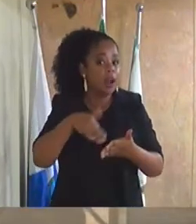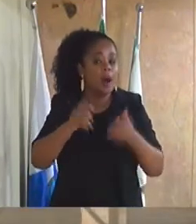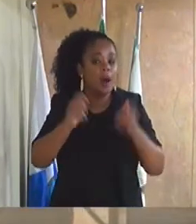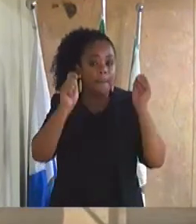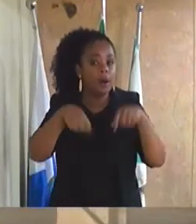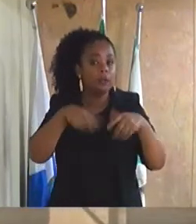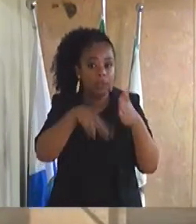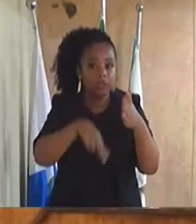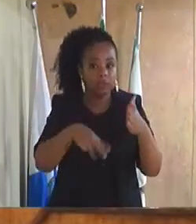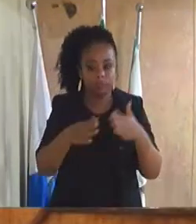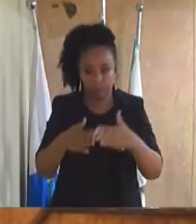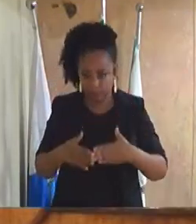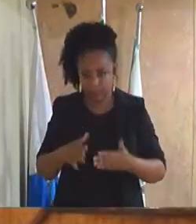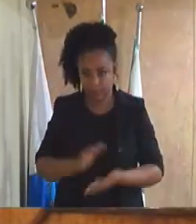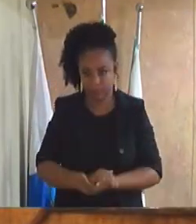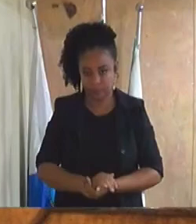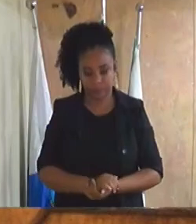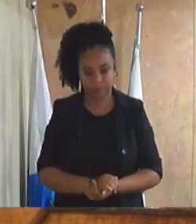faça a leitura por favor